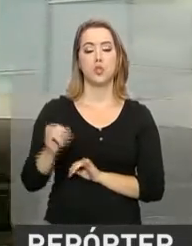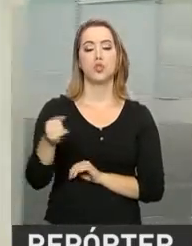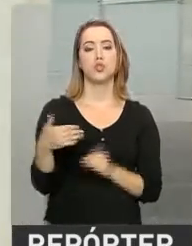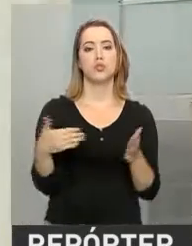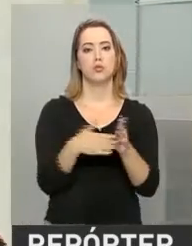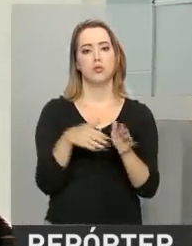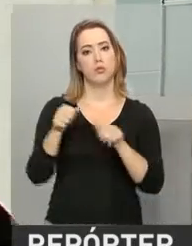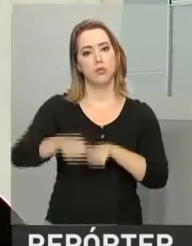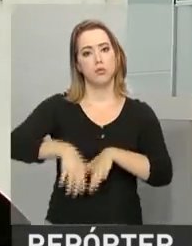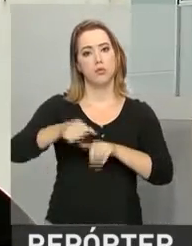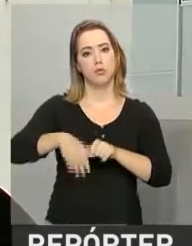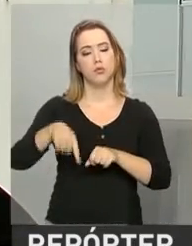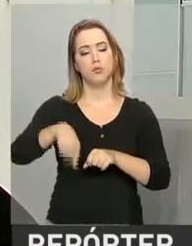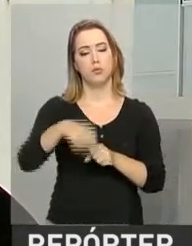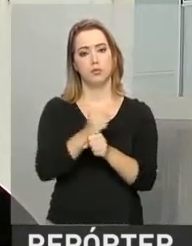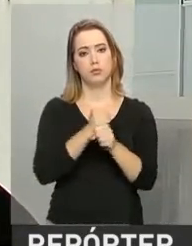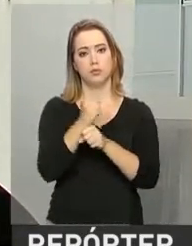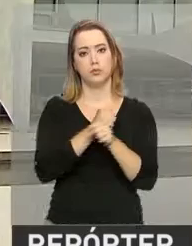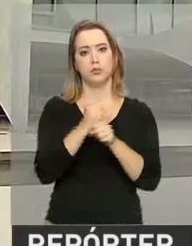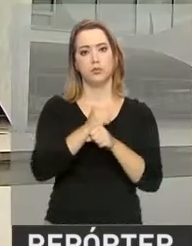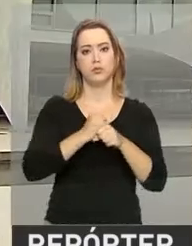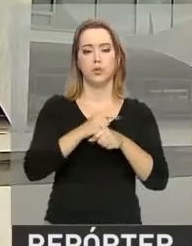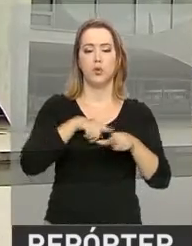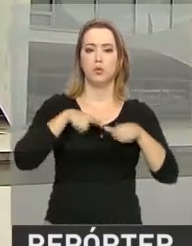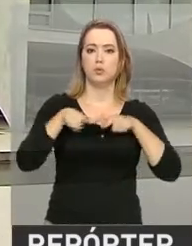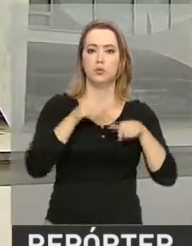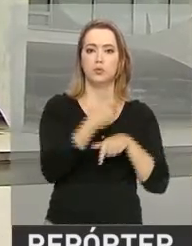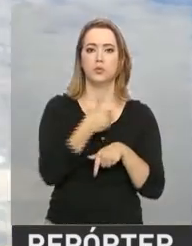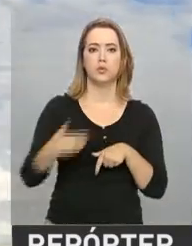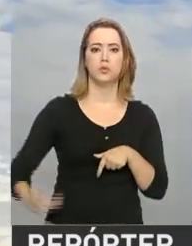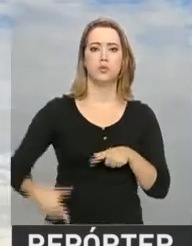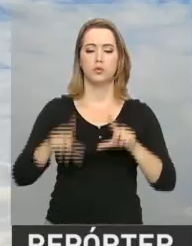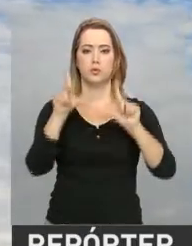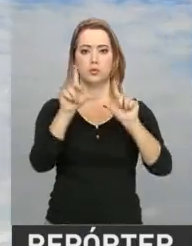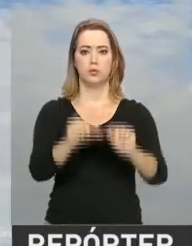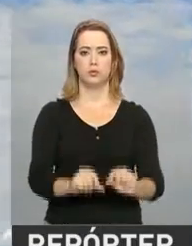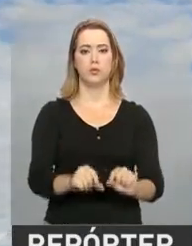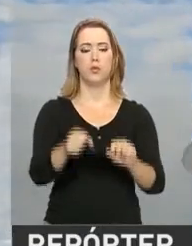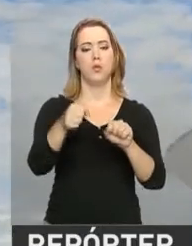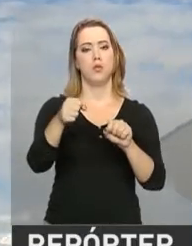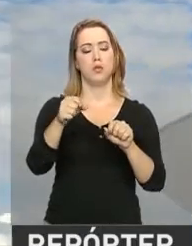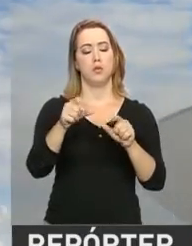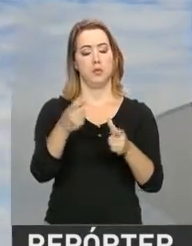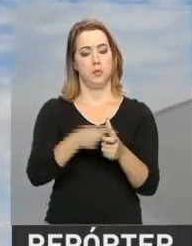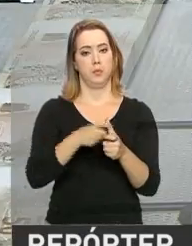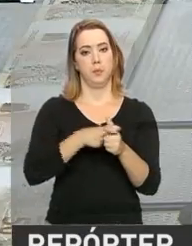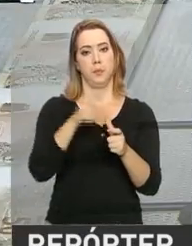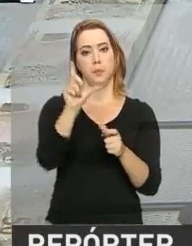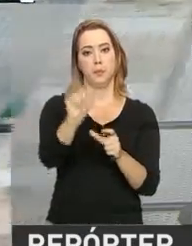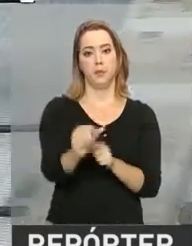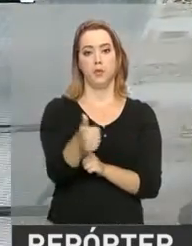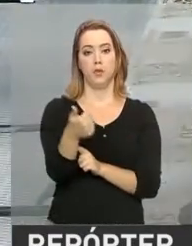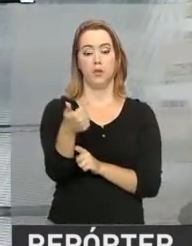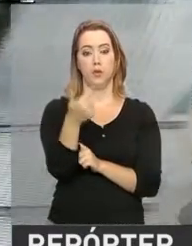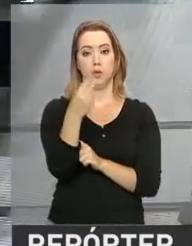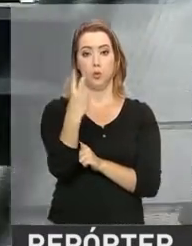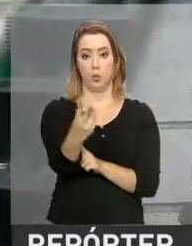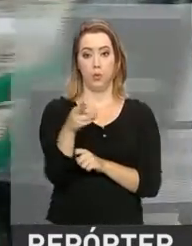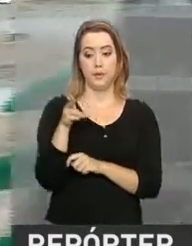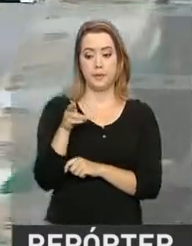a setembro deste ano, as ações do governo para reduzir despesas resultaram em uma economia de mais de R$ 2 bilhões,